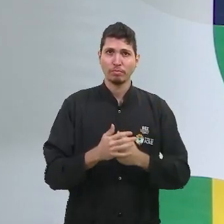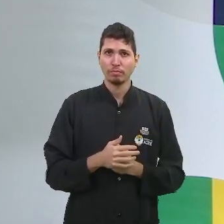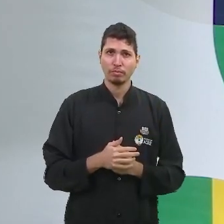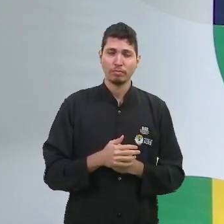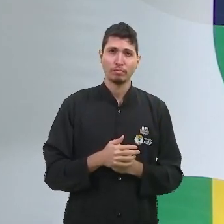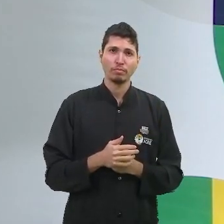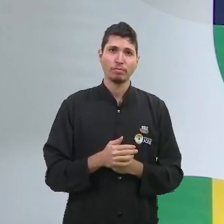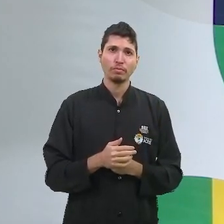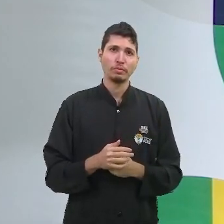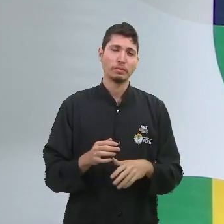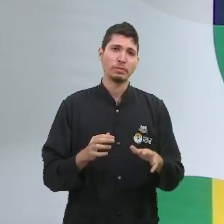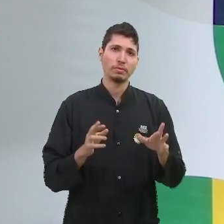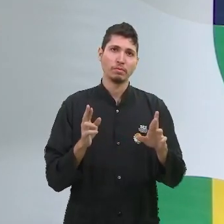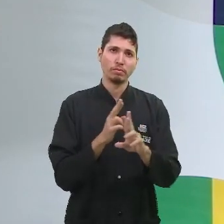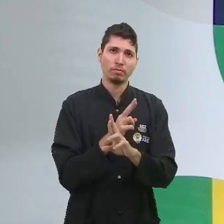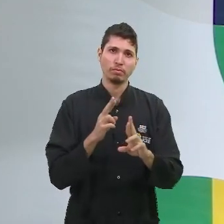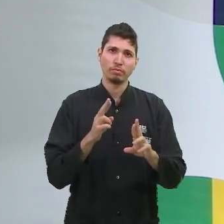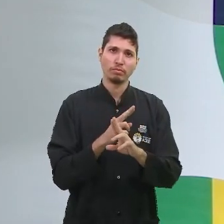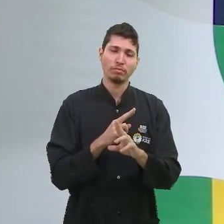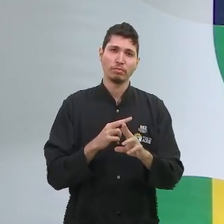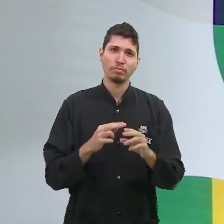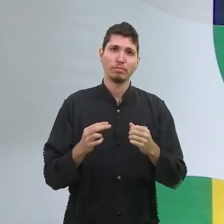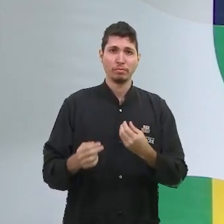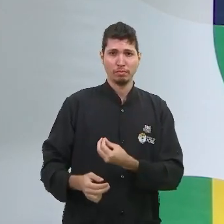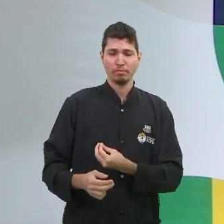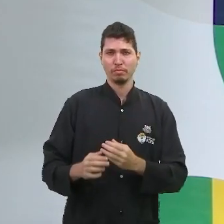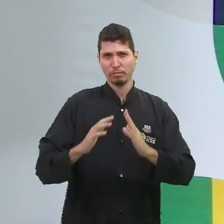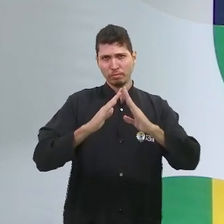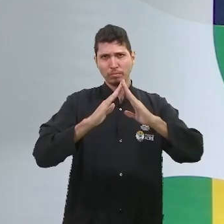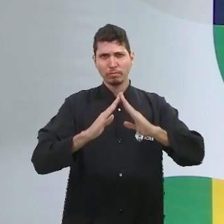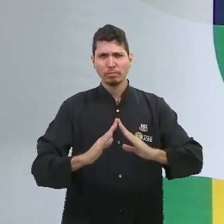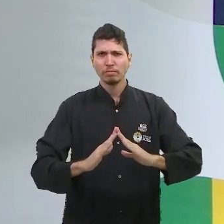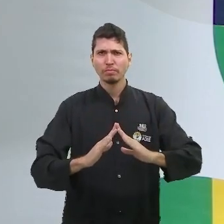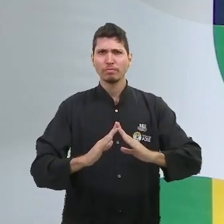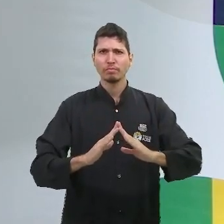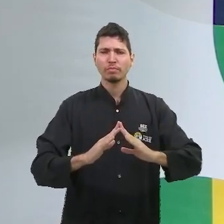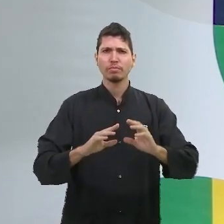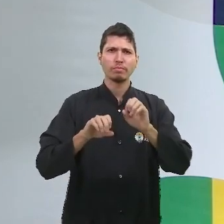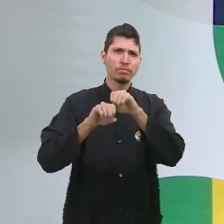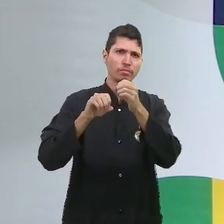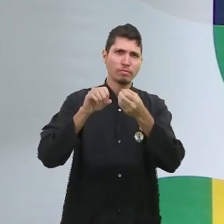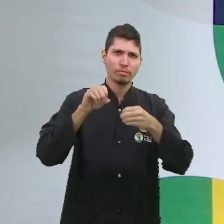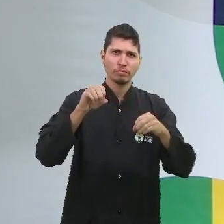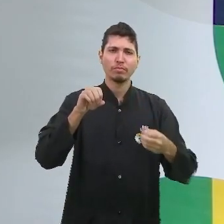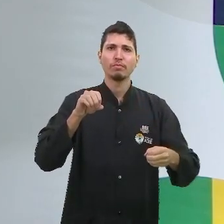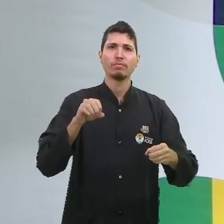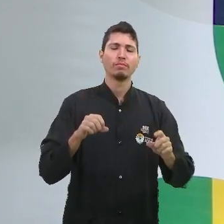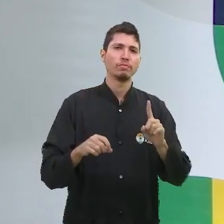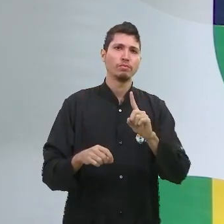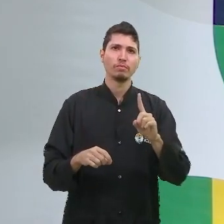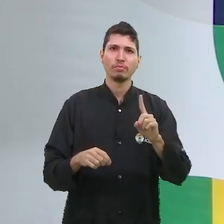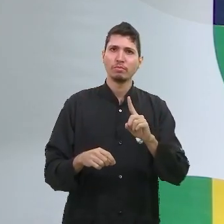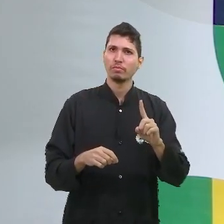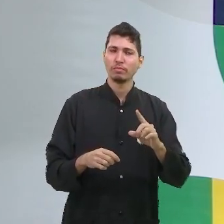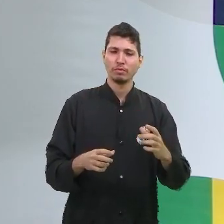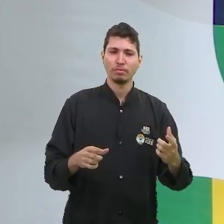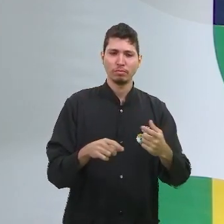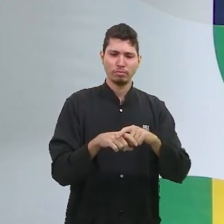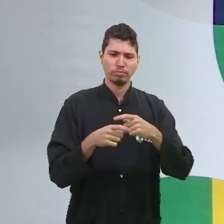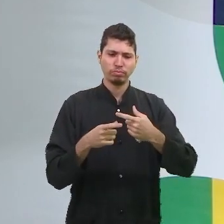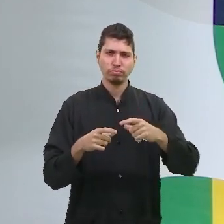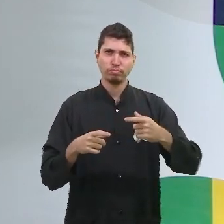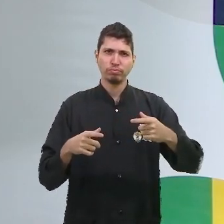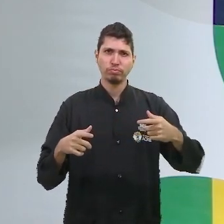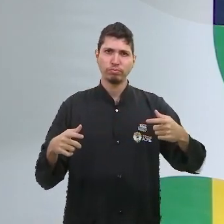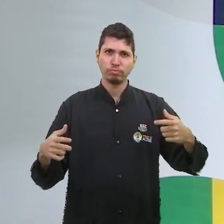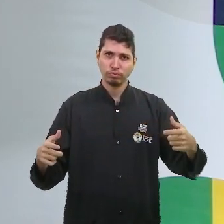sanitárias e a habitação? Não. Então, essa urbanização acelerada, ela já trouxe, obviamente,